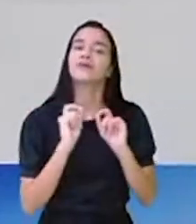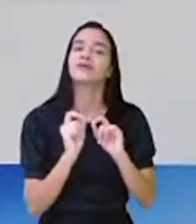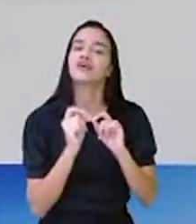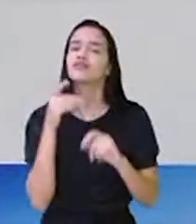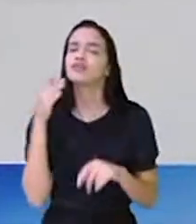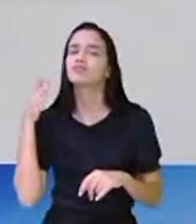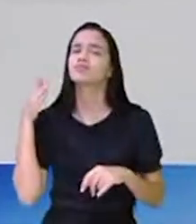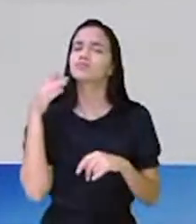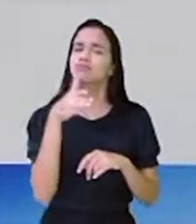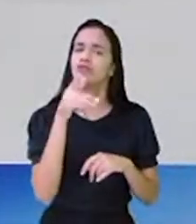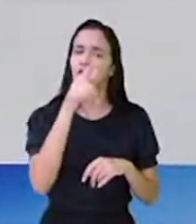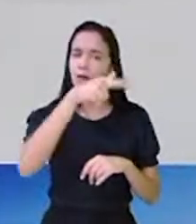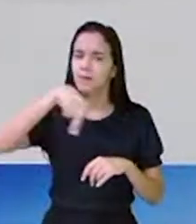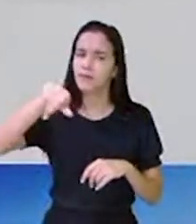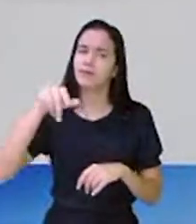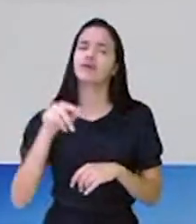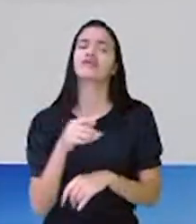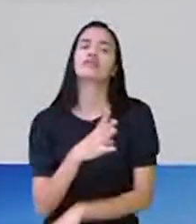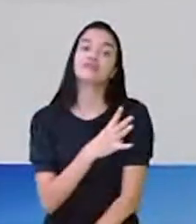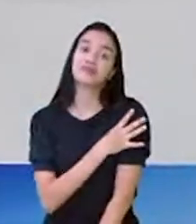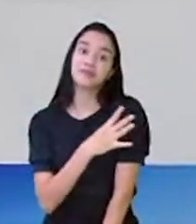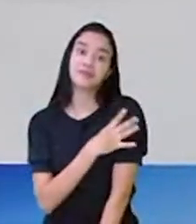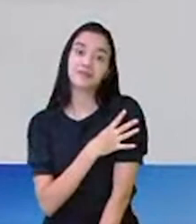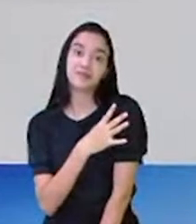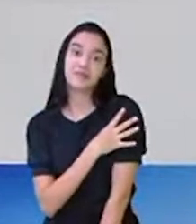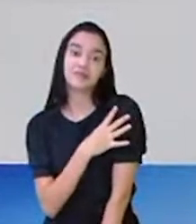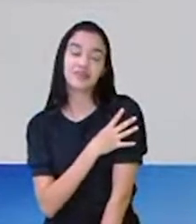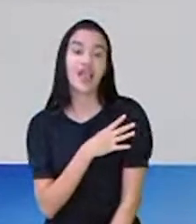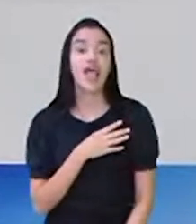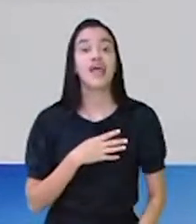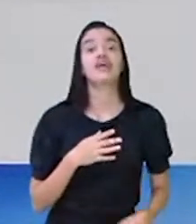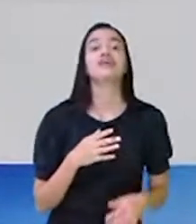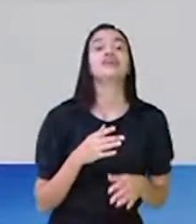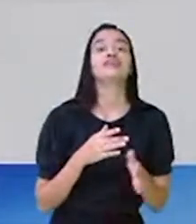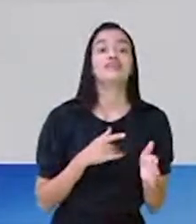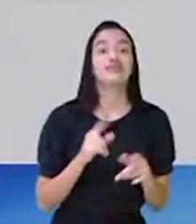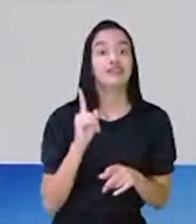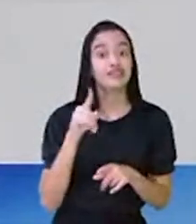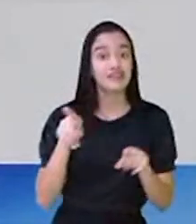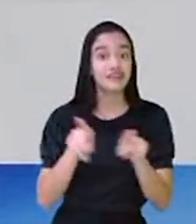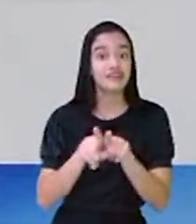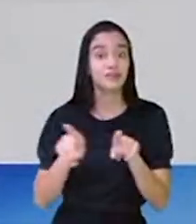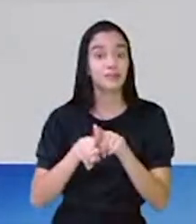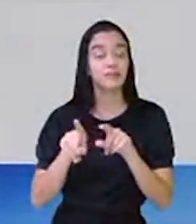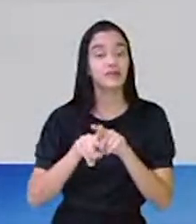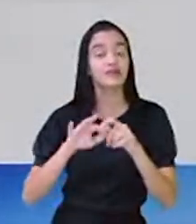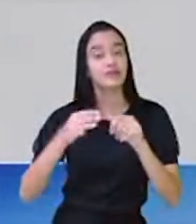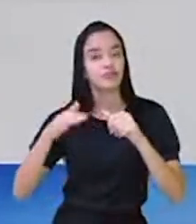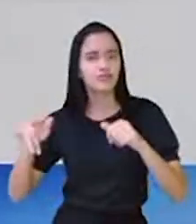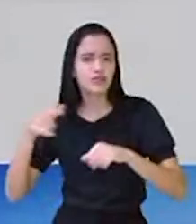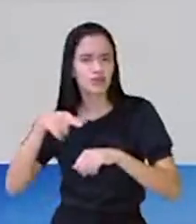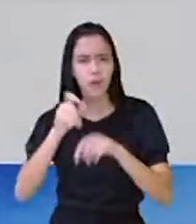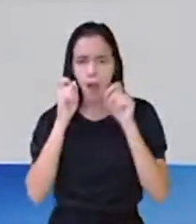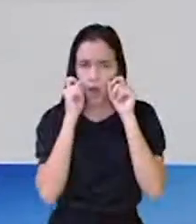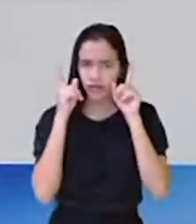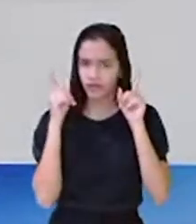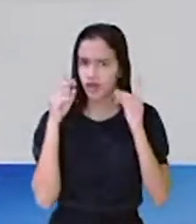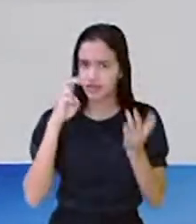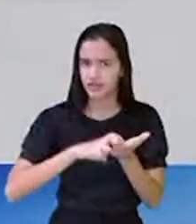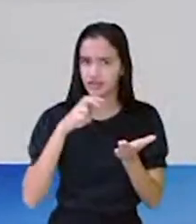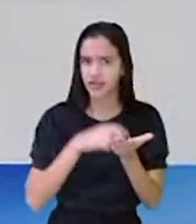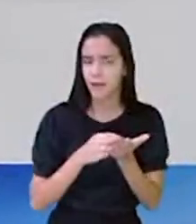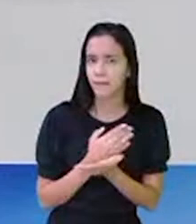direcionado para as turmas de 4º ano e de aceleração que não estão acordando cedo para